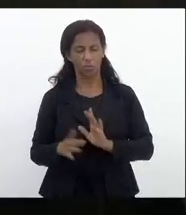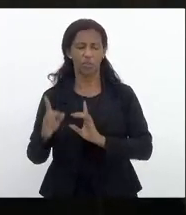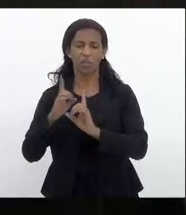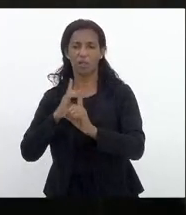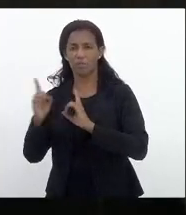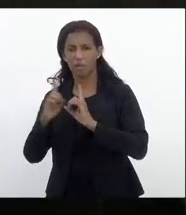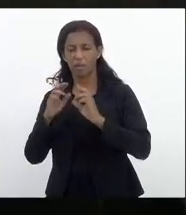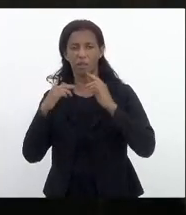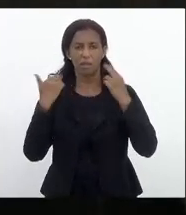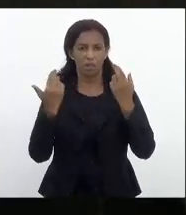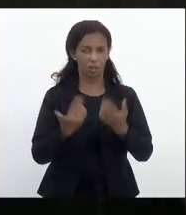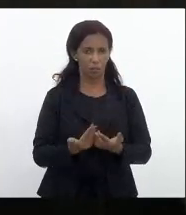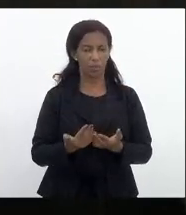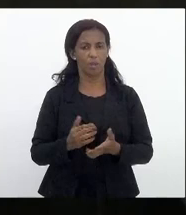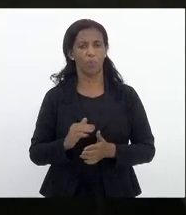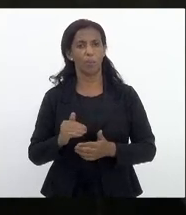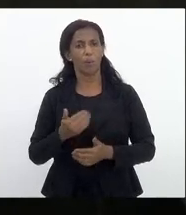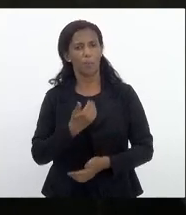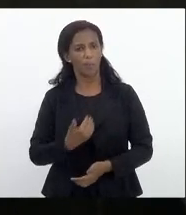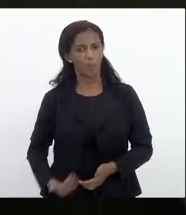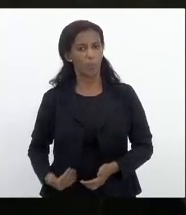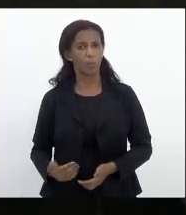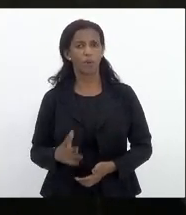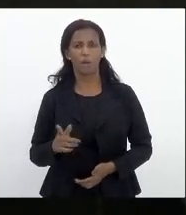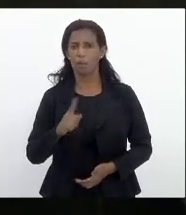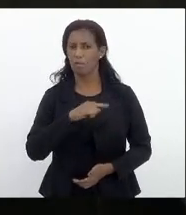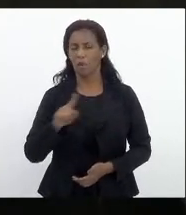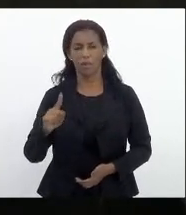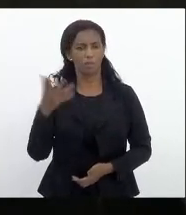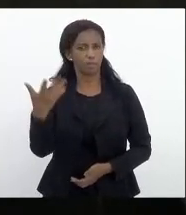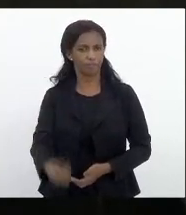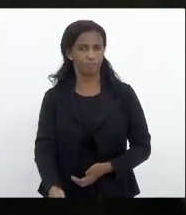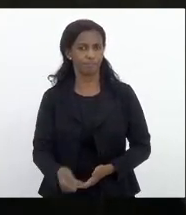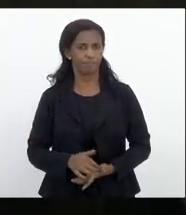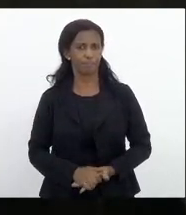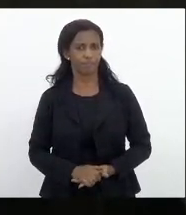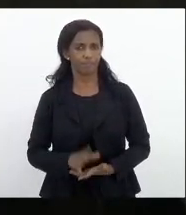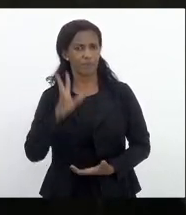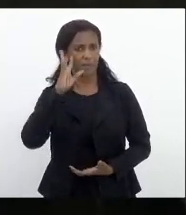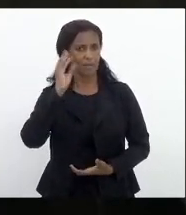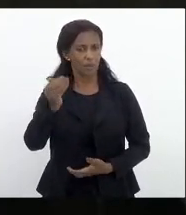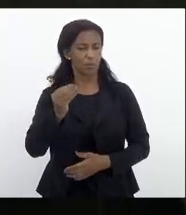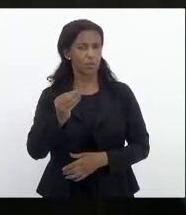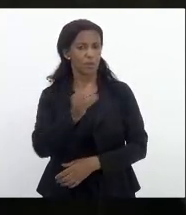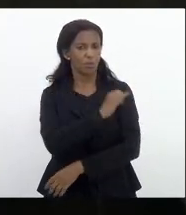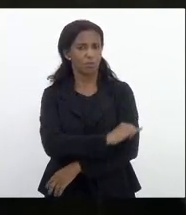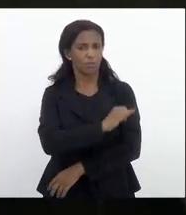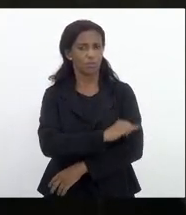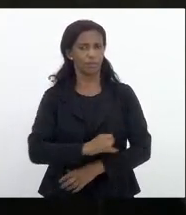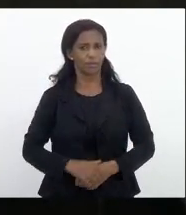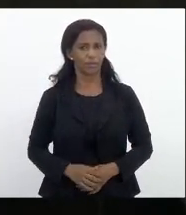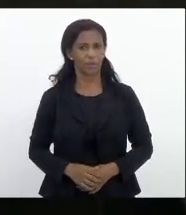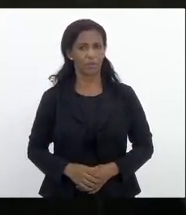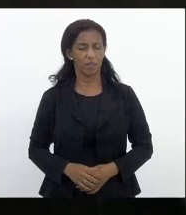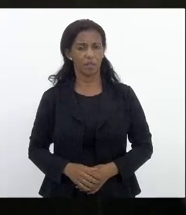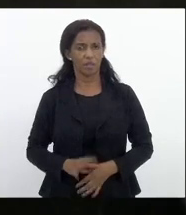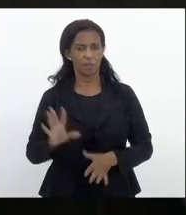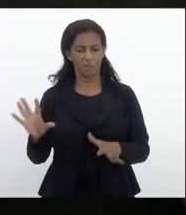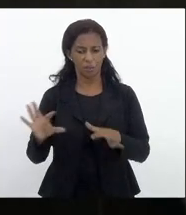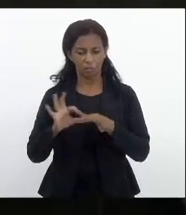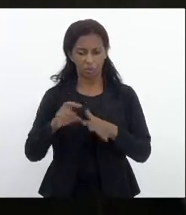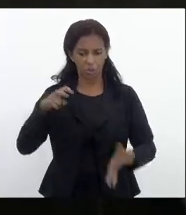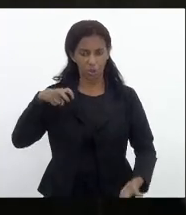nas audiências públicas mas de qualquer maneira é inadmissível que a solução do Rio de Janeiro seja aderir de